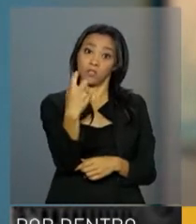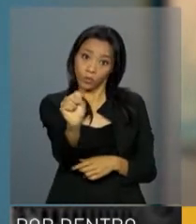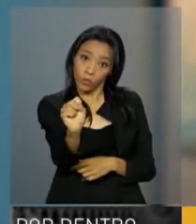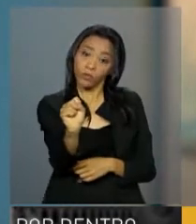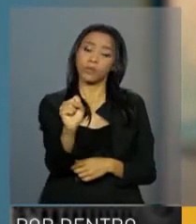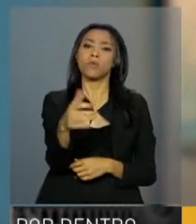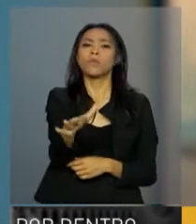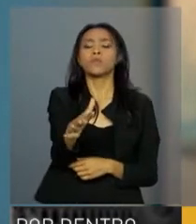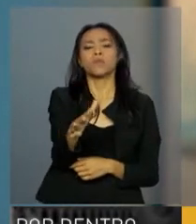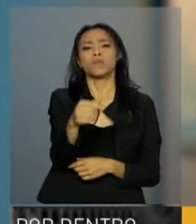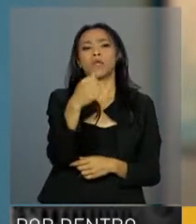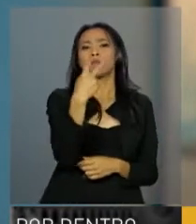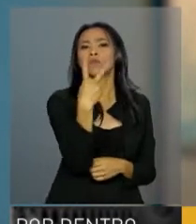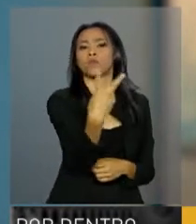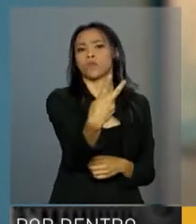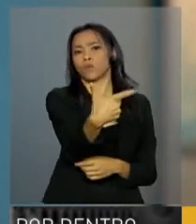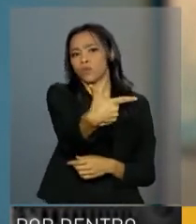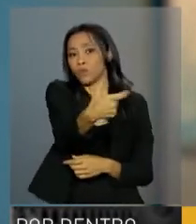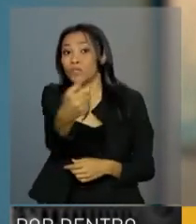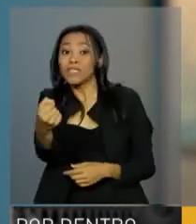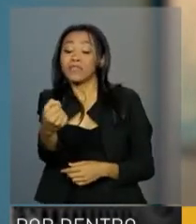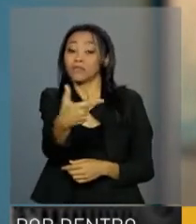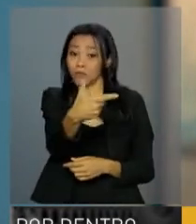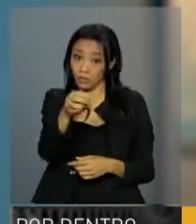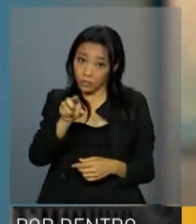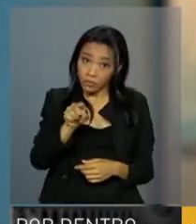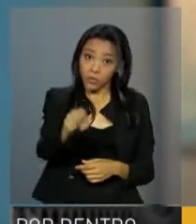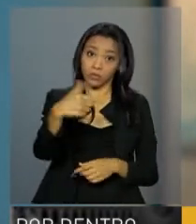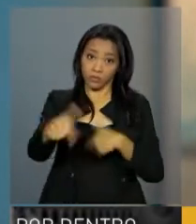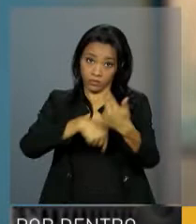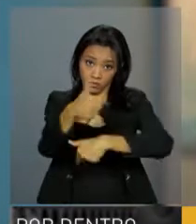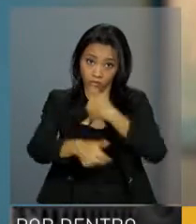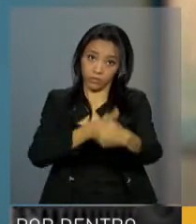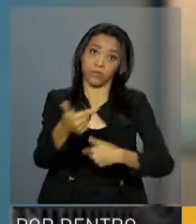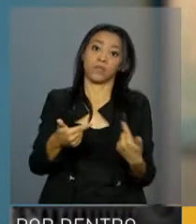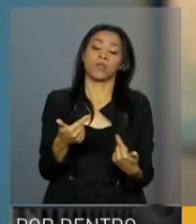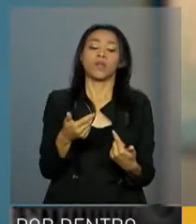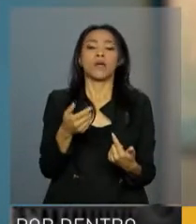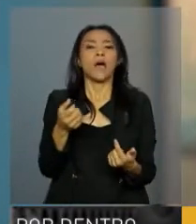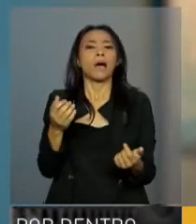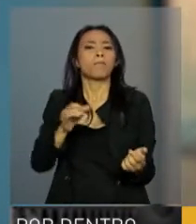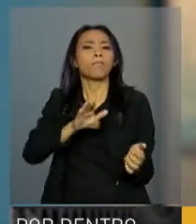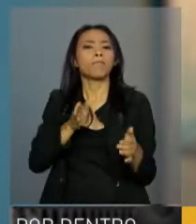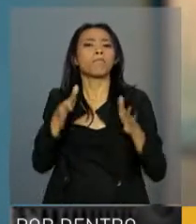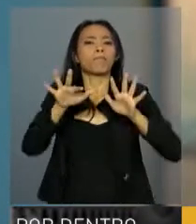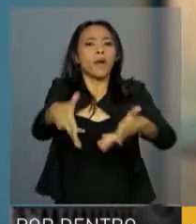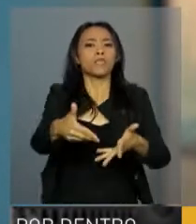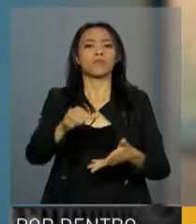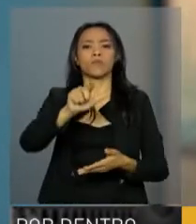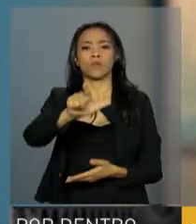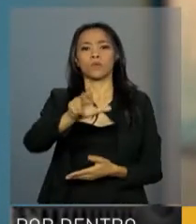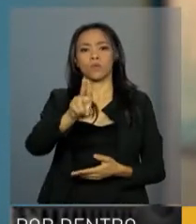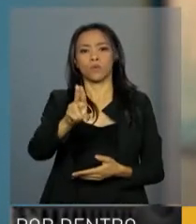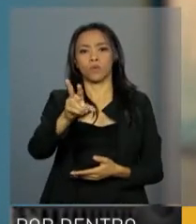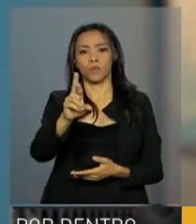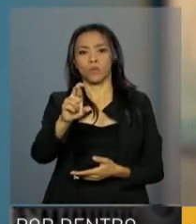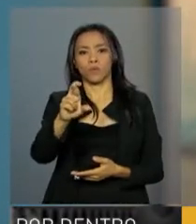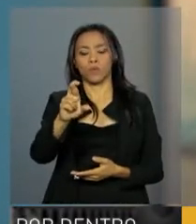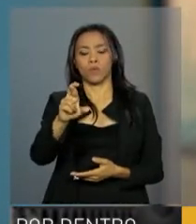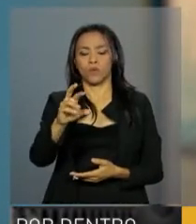ou menos 200 mil trabalhadores. A participação nos lucros, estamos regulamentando